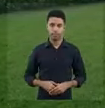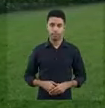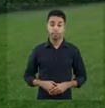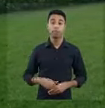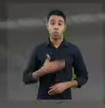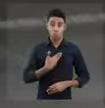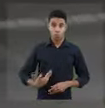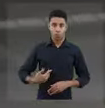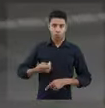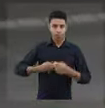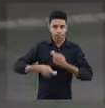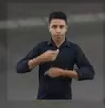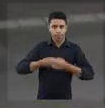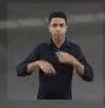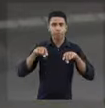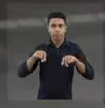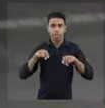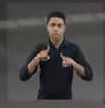trabalhadoras